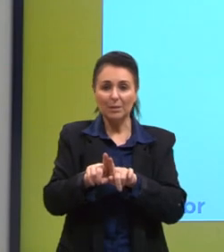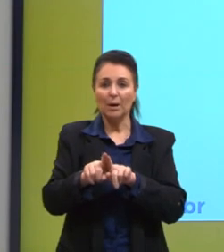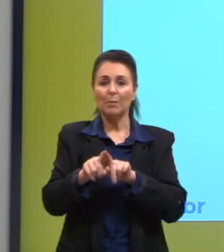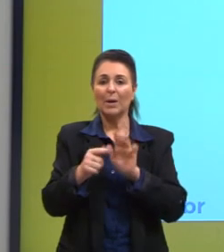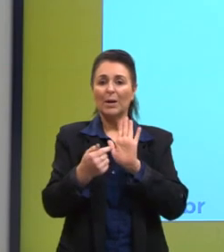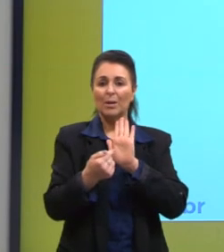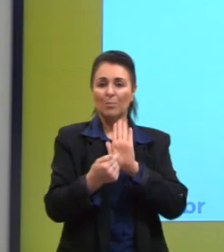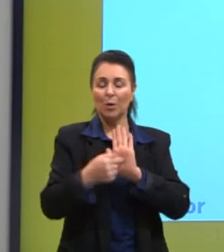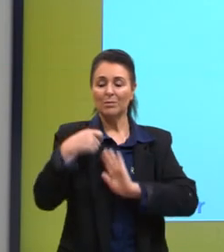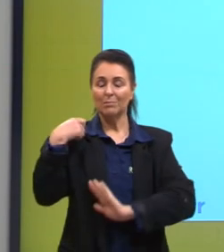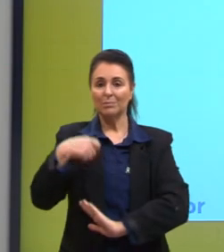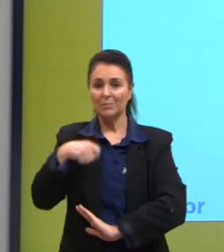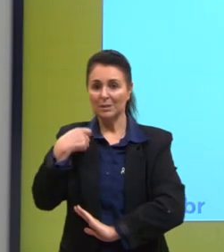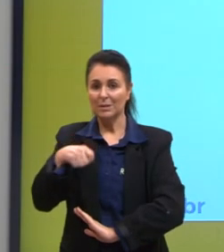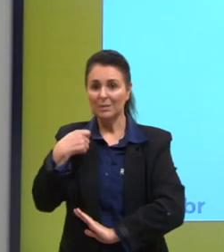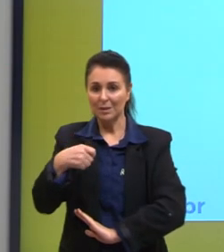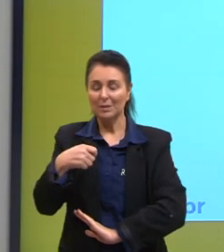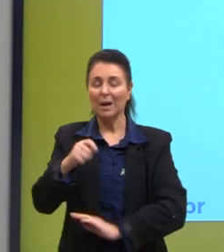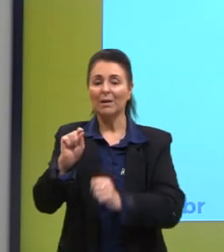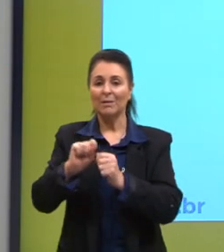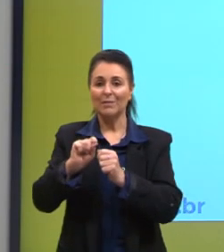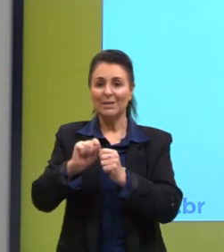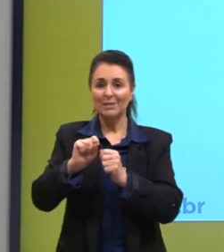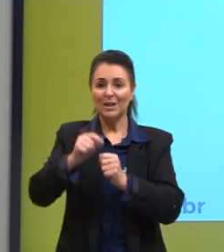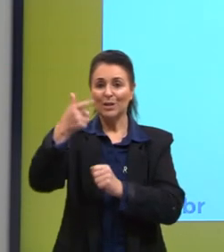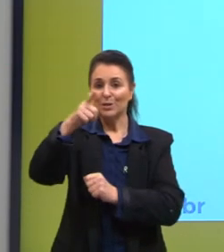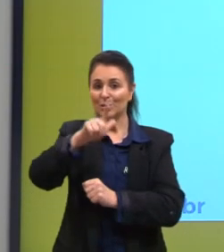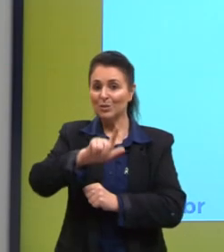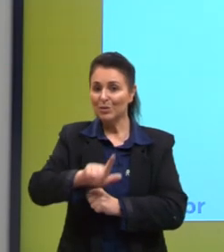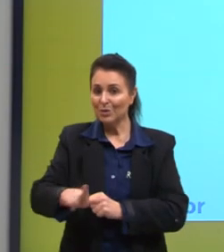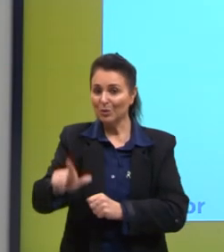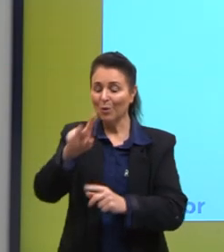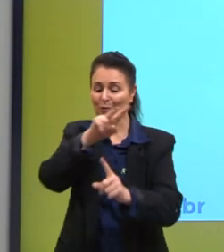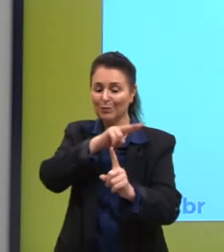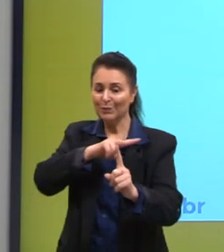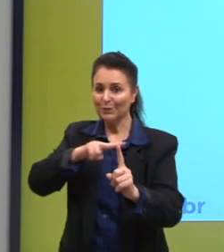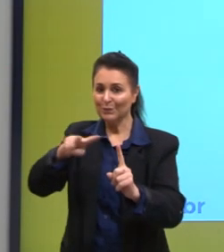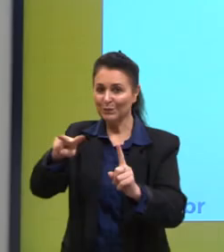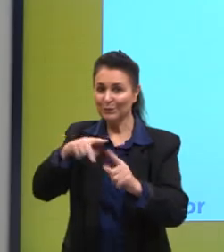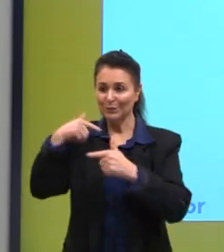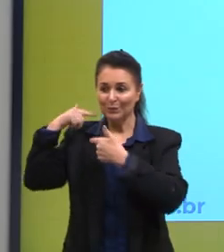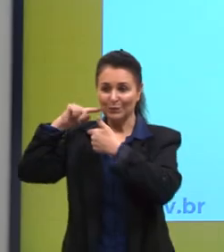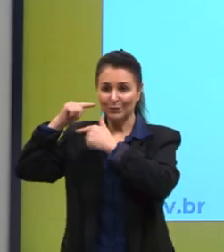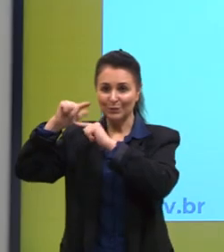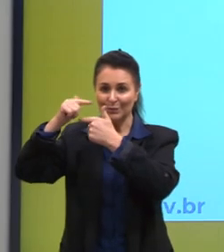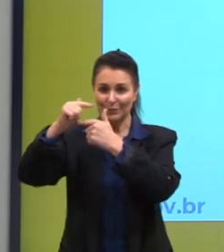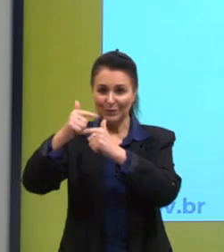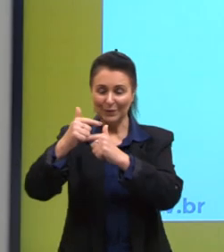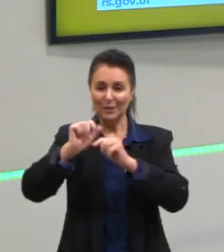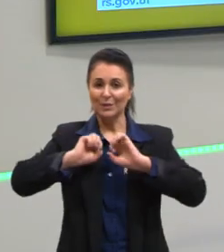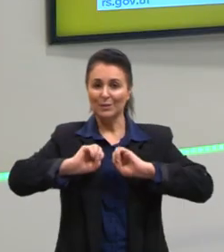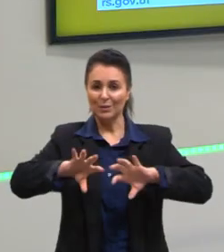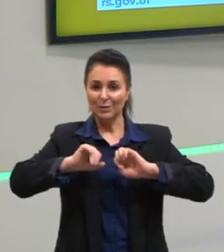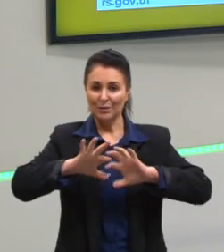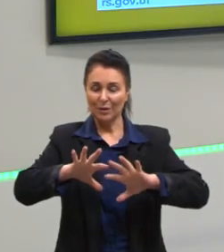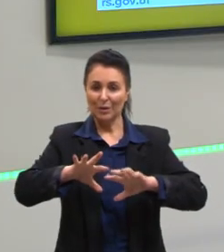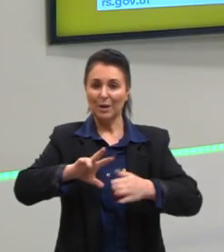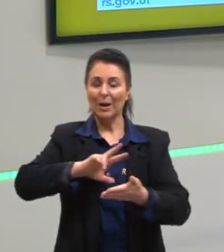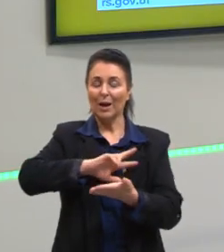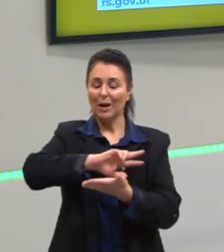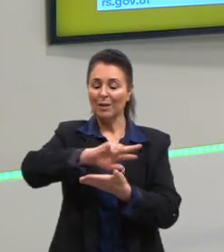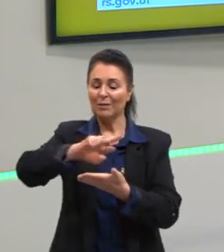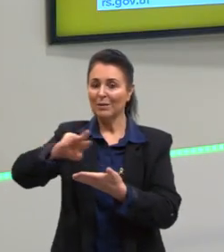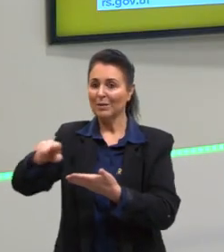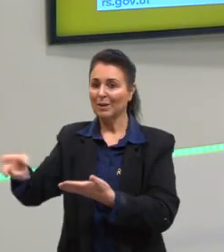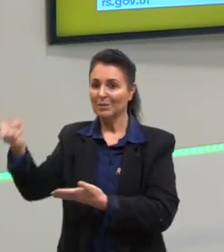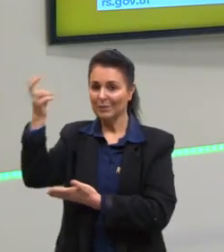necessidade de reformular as concepções tradicionais de educação. É o multiculturalismo